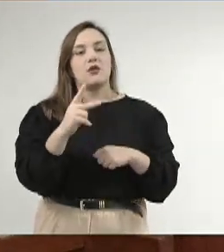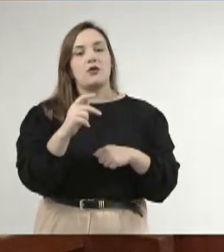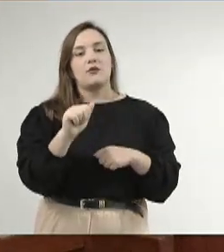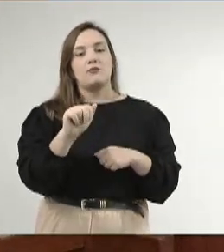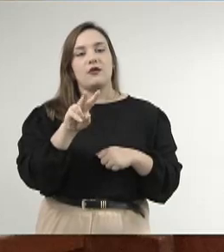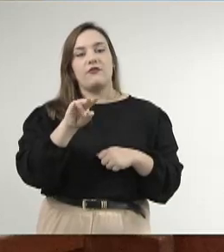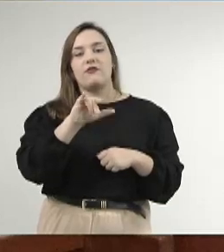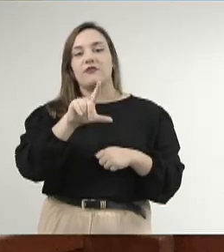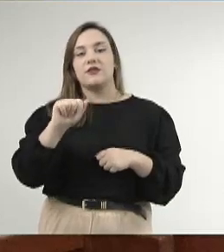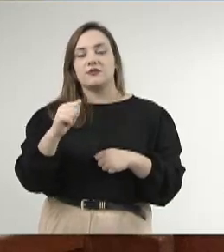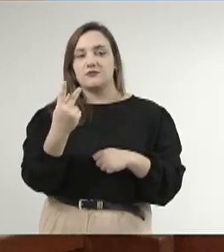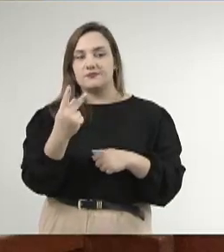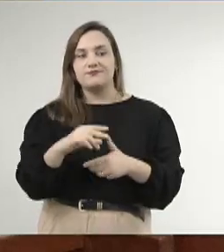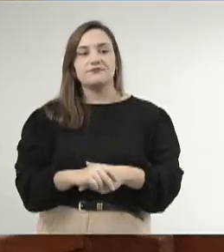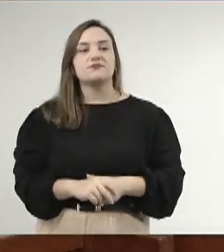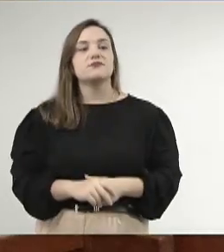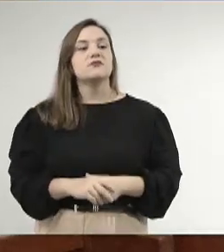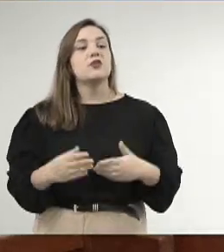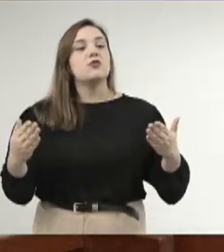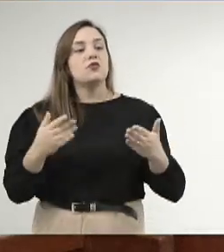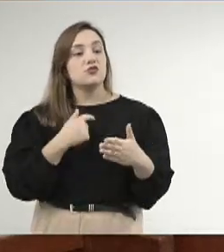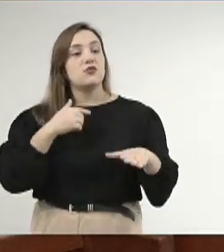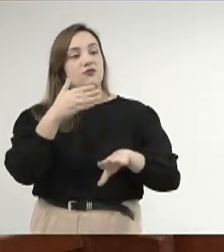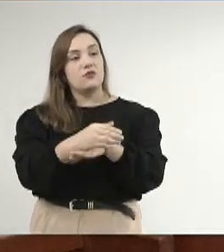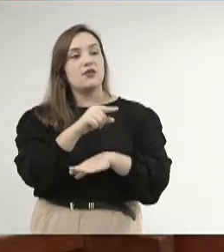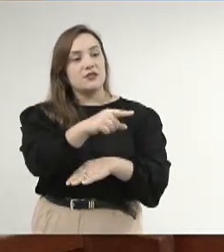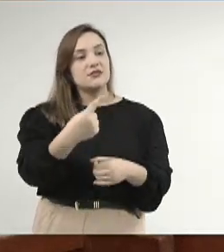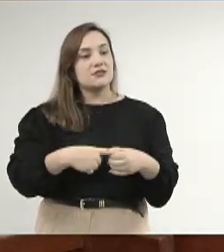dizer, Celso, hoje eu estaria em Paranhos.